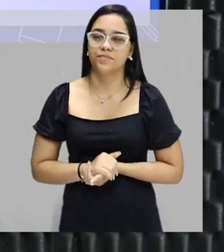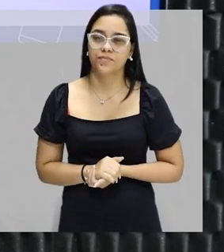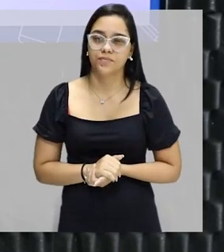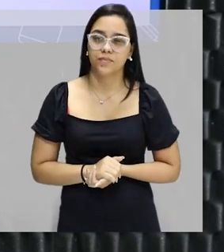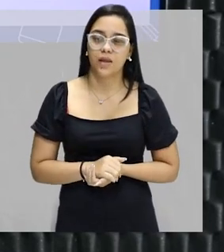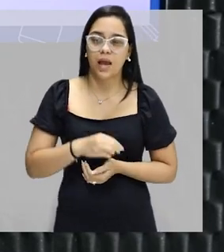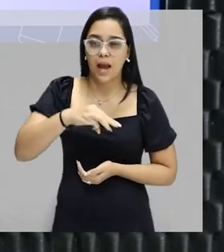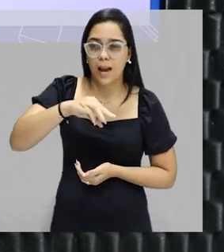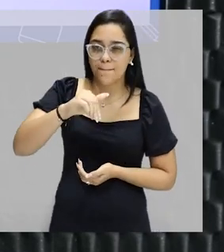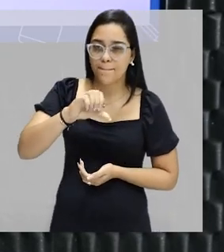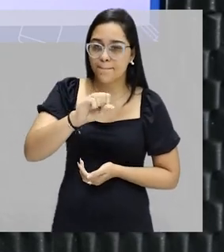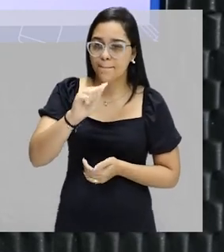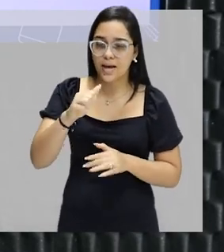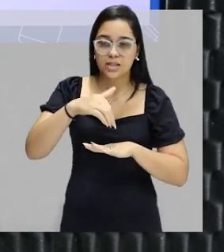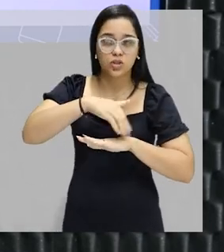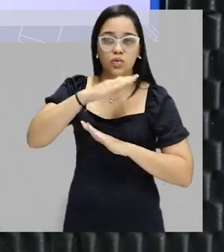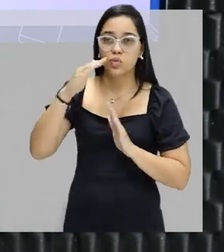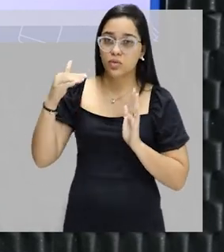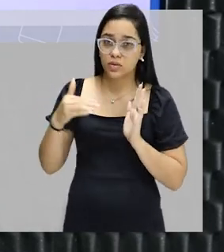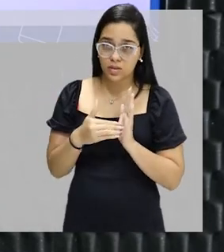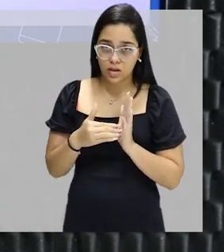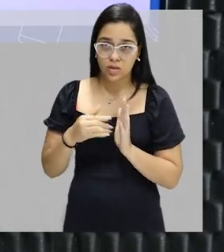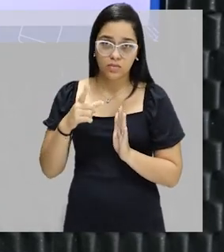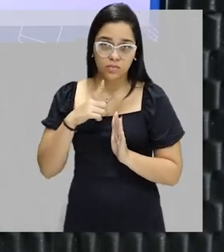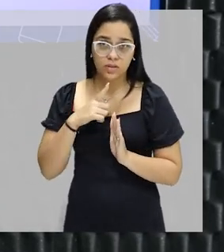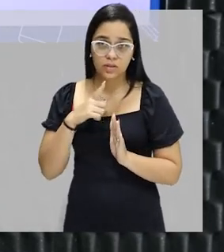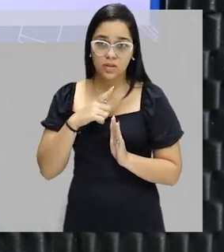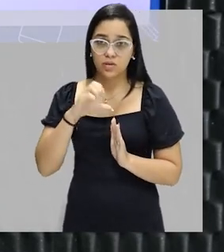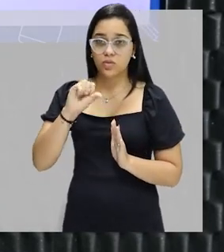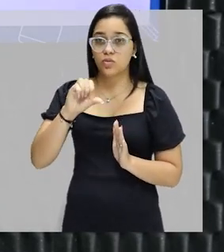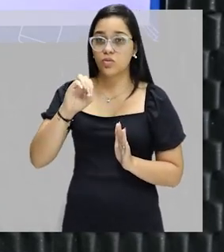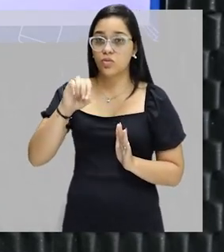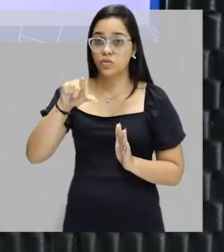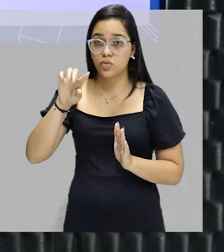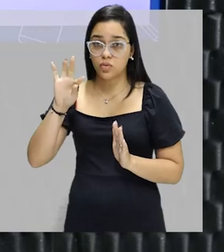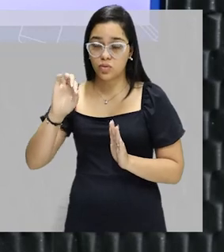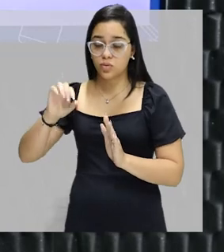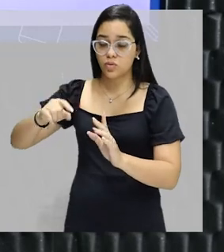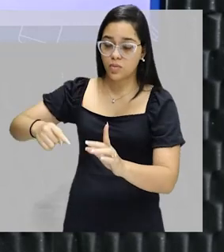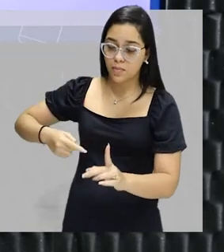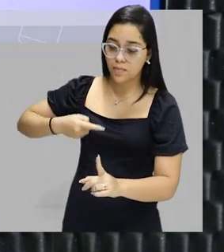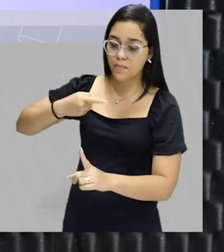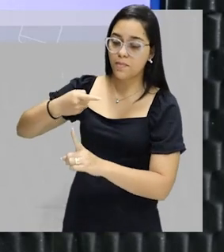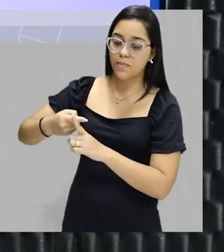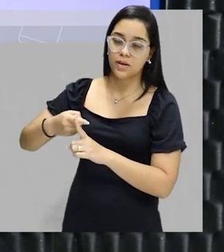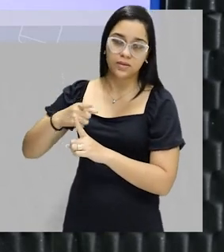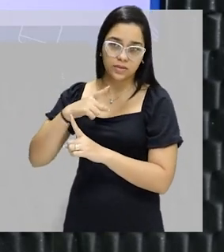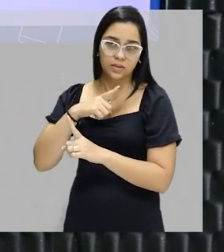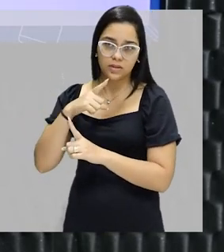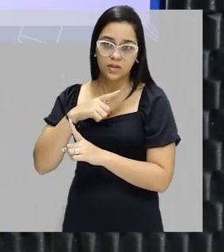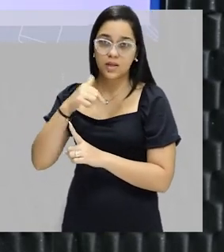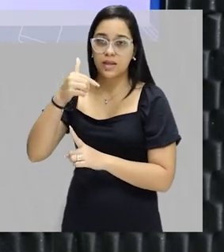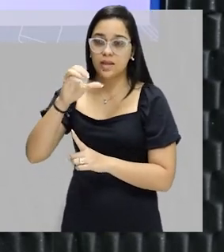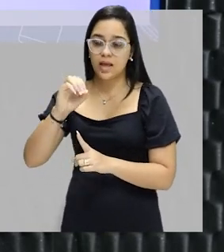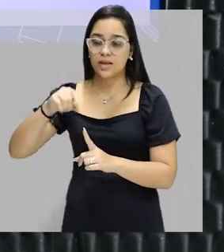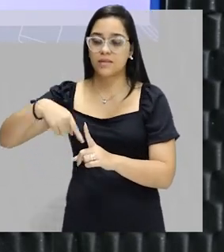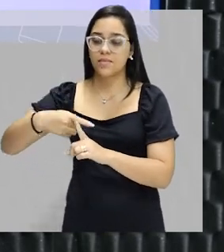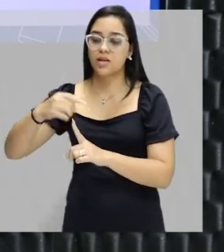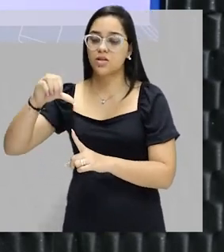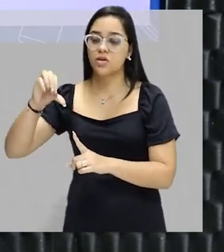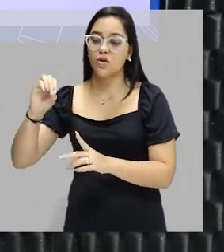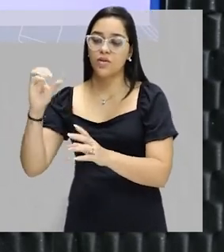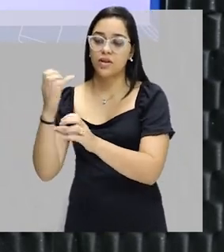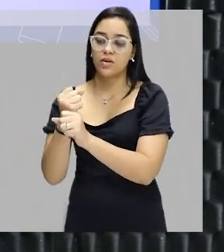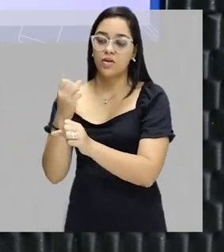massa total da solução, ou seja, massa do soluto, mais a massa do solvente, né? 10 mais 90,